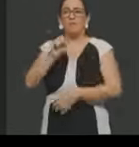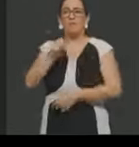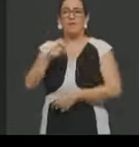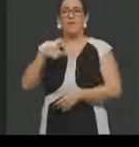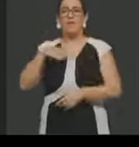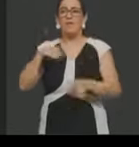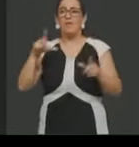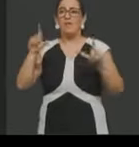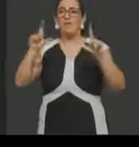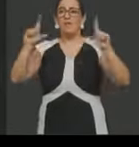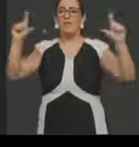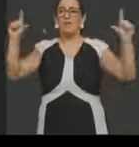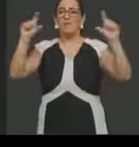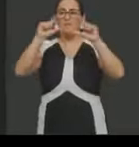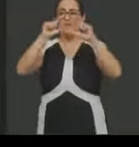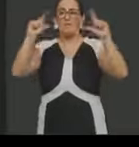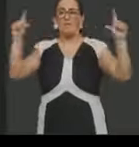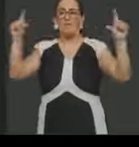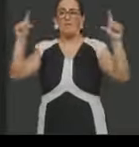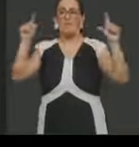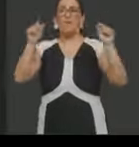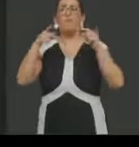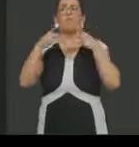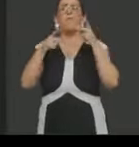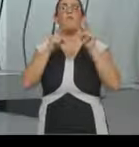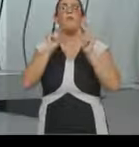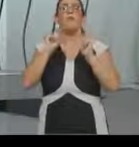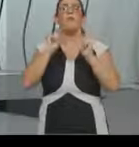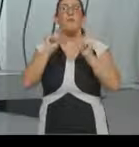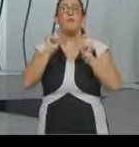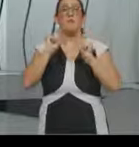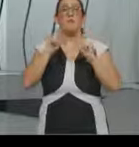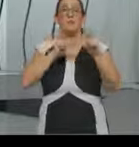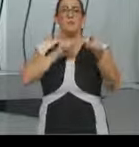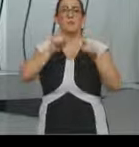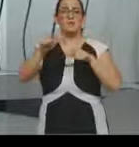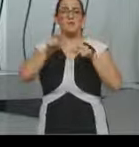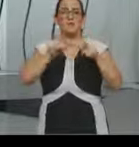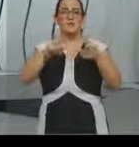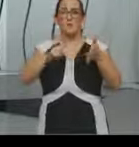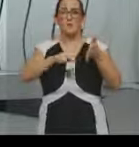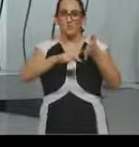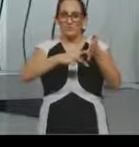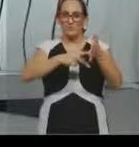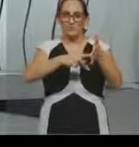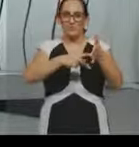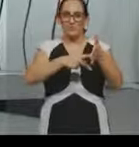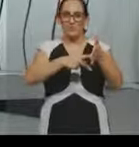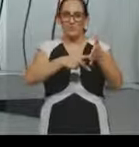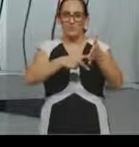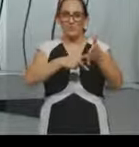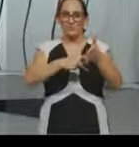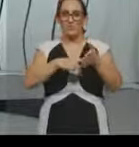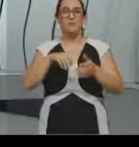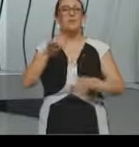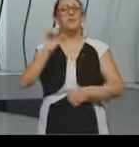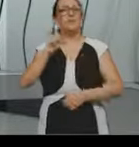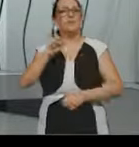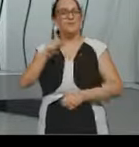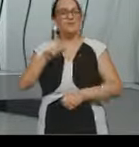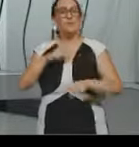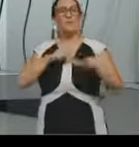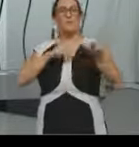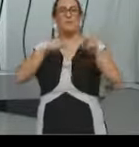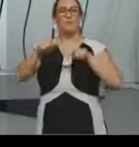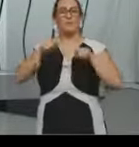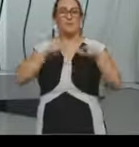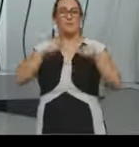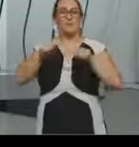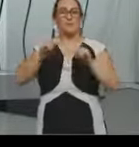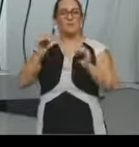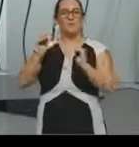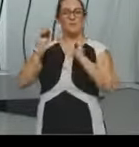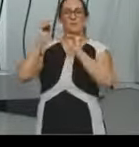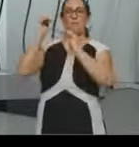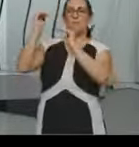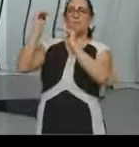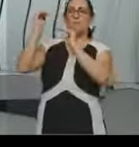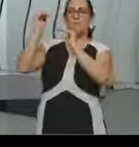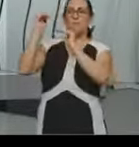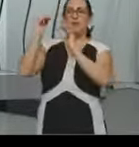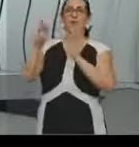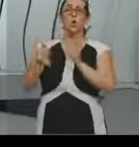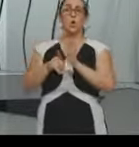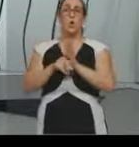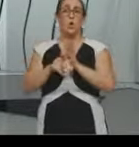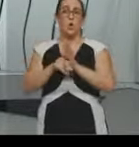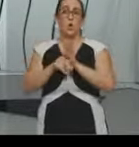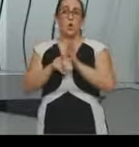né, que fala muito sobre isso, trabalhador sindicalizado é trabalhador disciplinado, né, ou seja, uma referência a esse